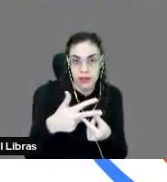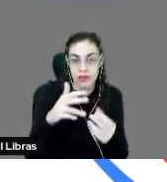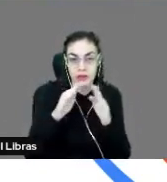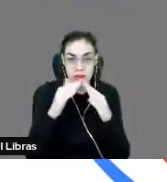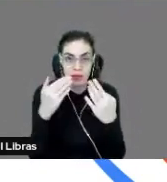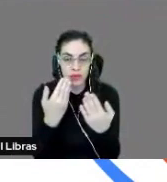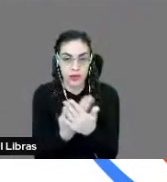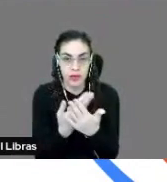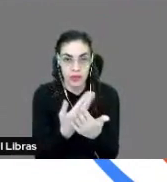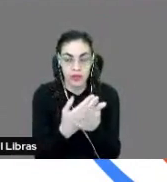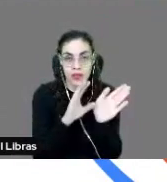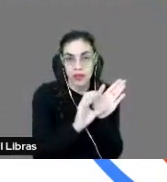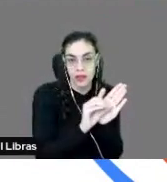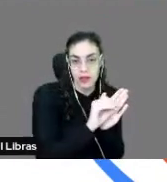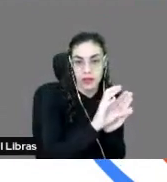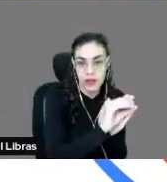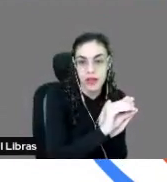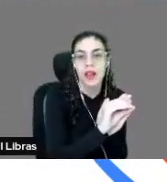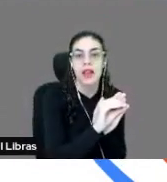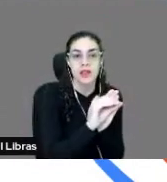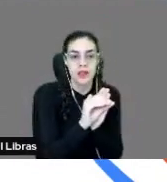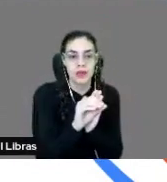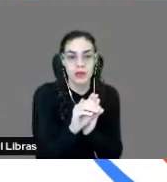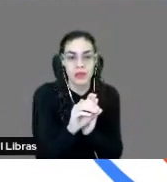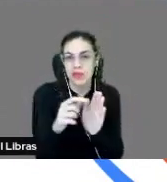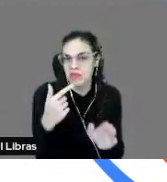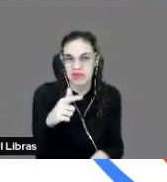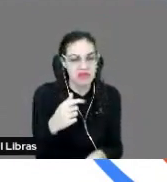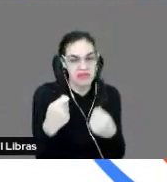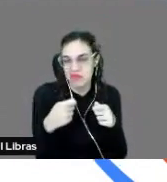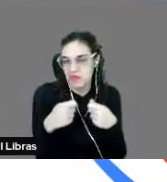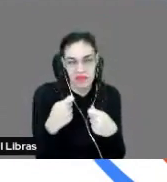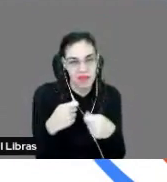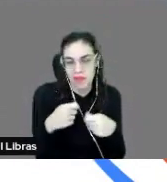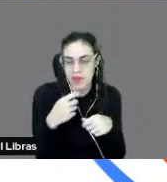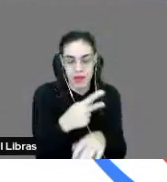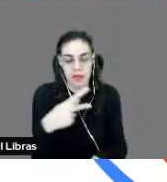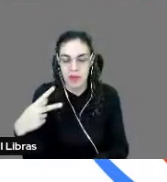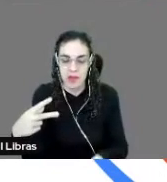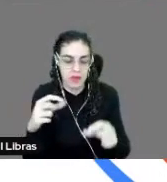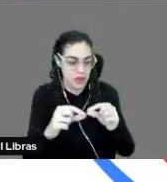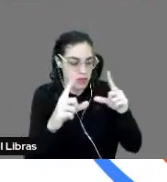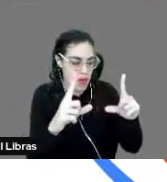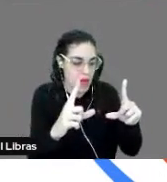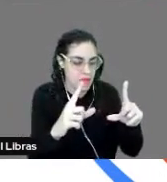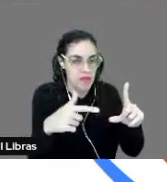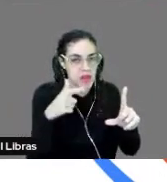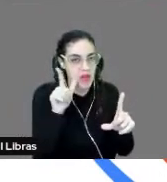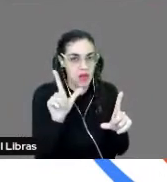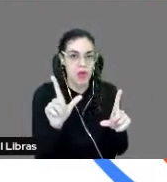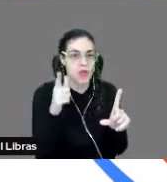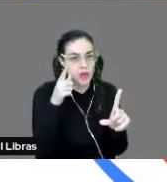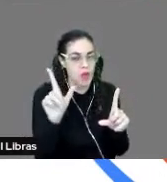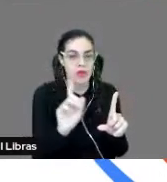Kahoot, o iExcel. Então, não precisa o professor abrir uma outra instância, nem o aluno abrir uma outra instância com esses aplicativos